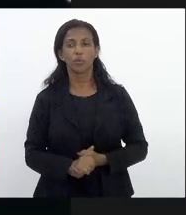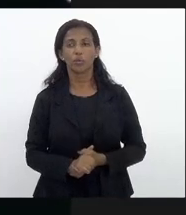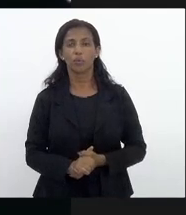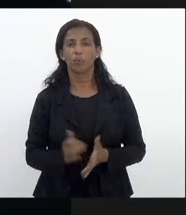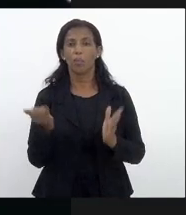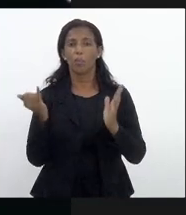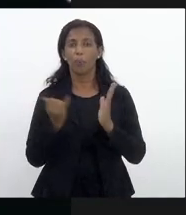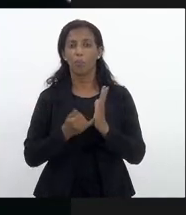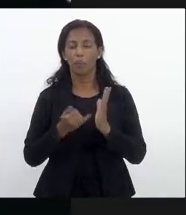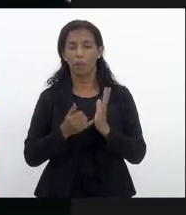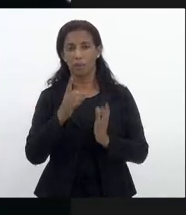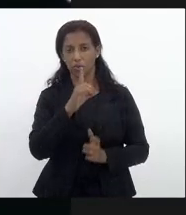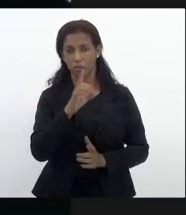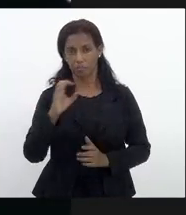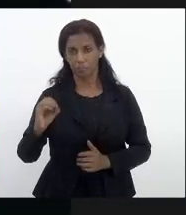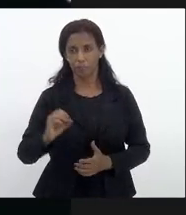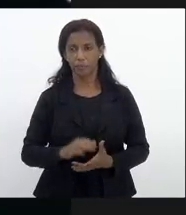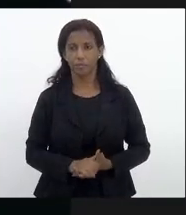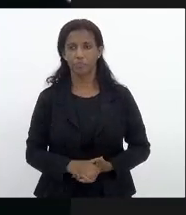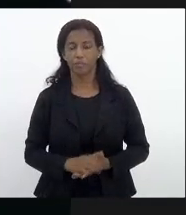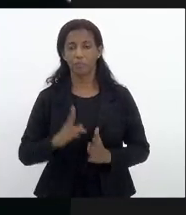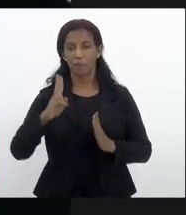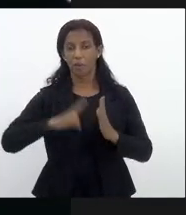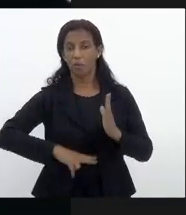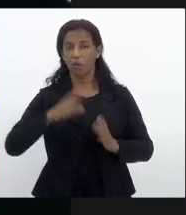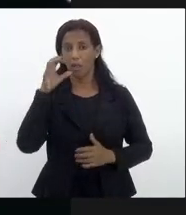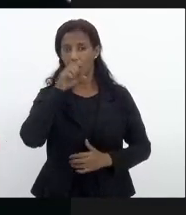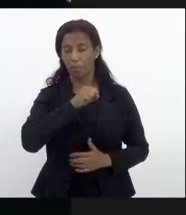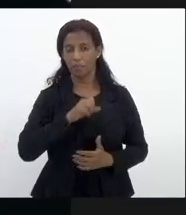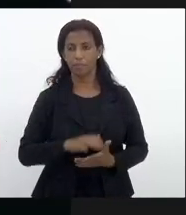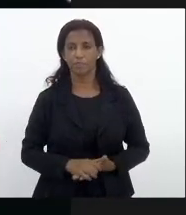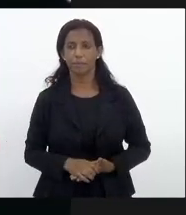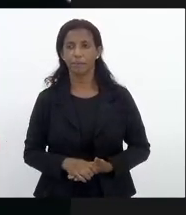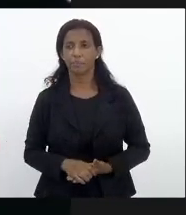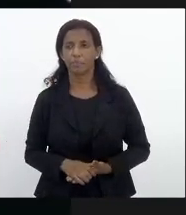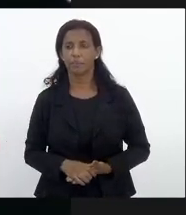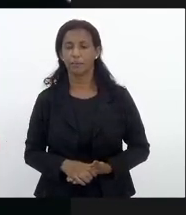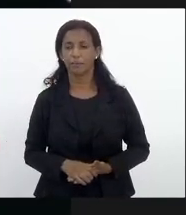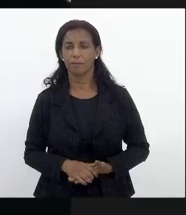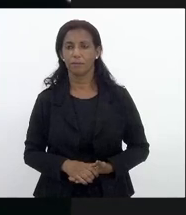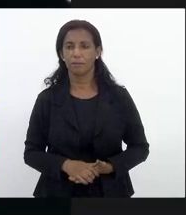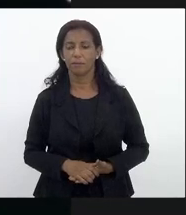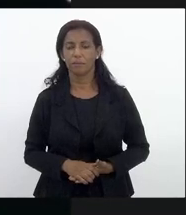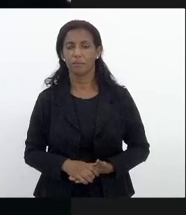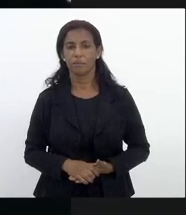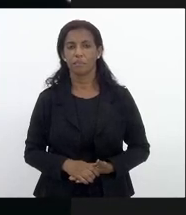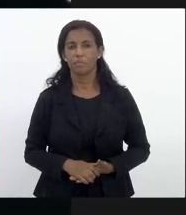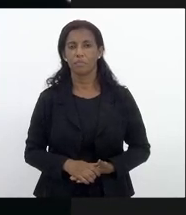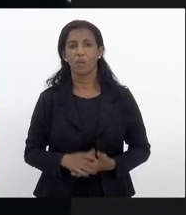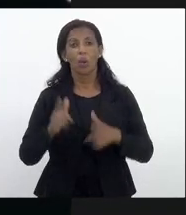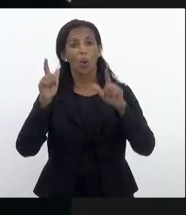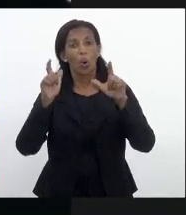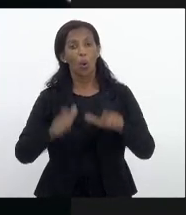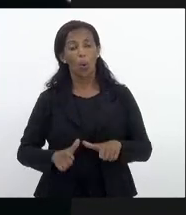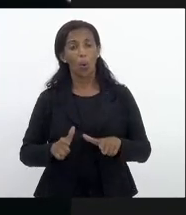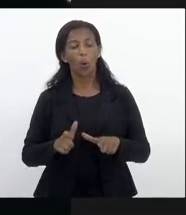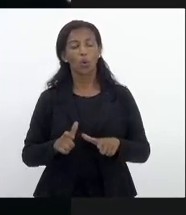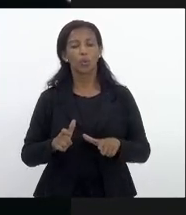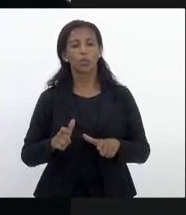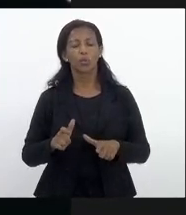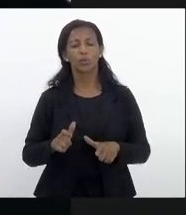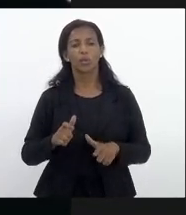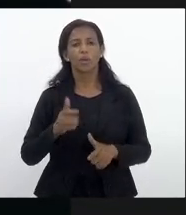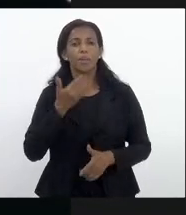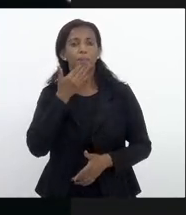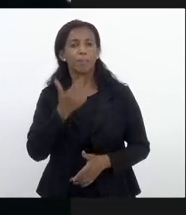publicado em diário oficial eu vou ler aqui rapidamente a emenda que diz o seguinte nos casos onde o poder público exigir o passaporte